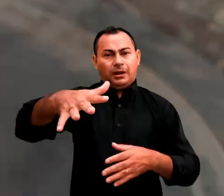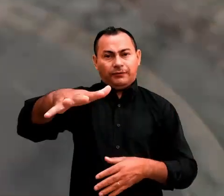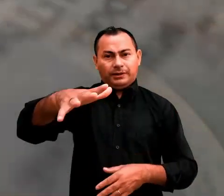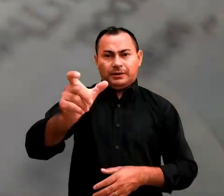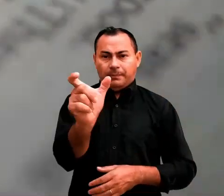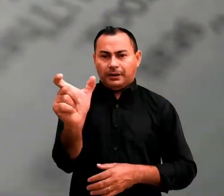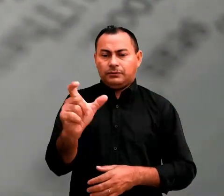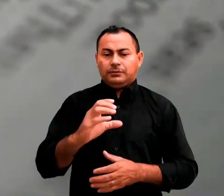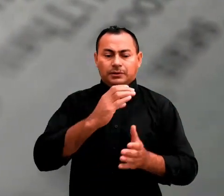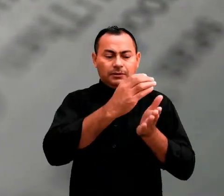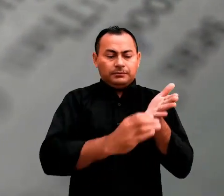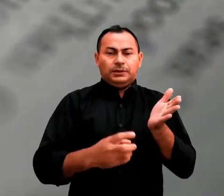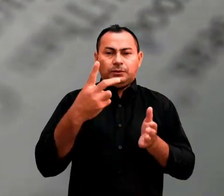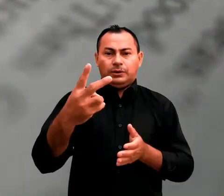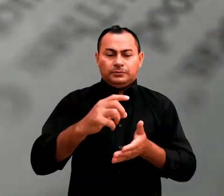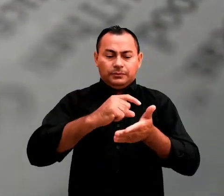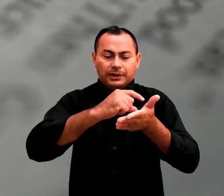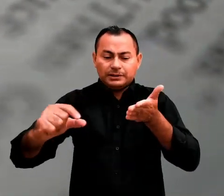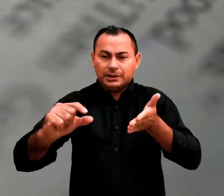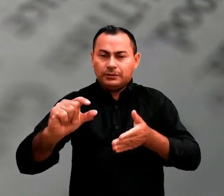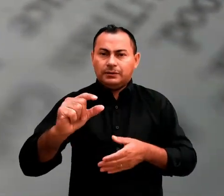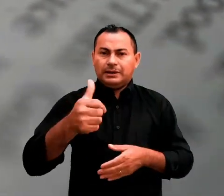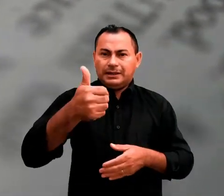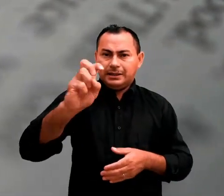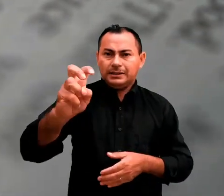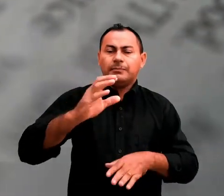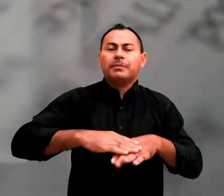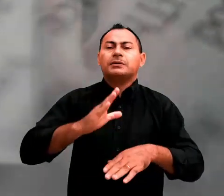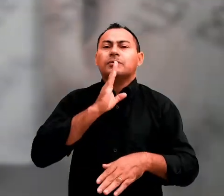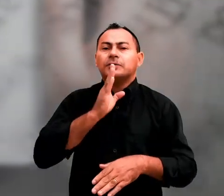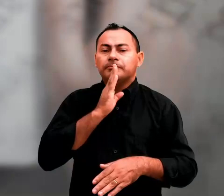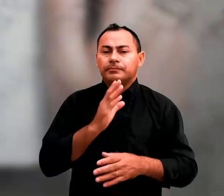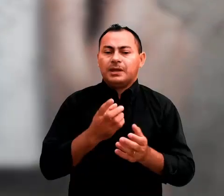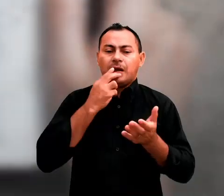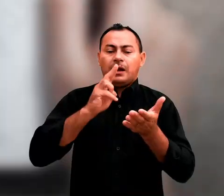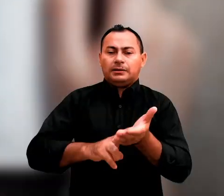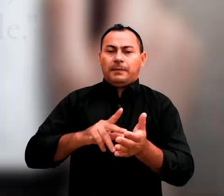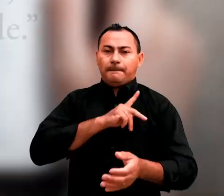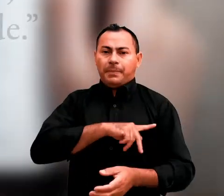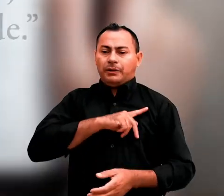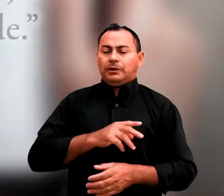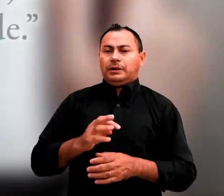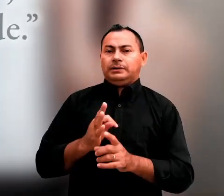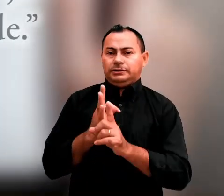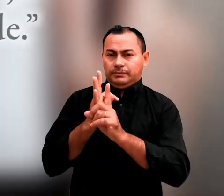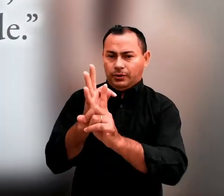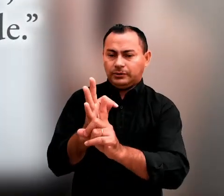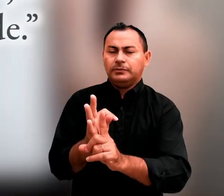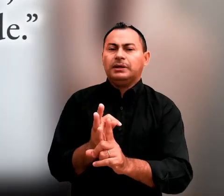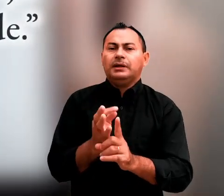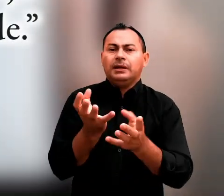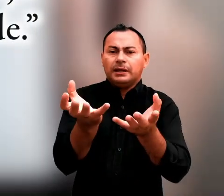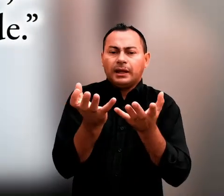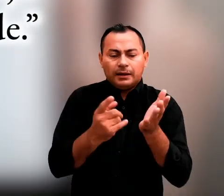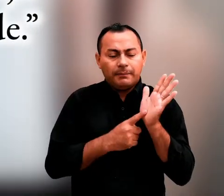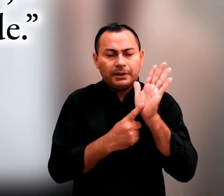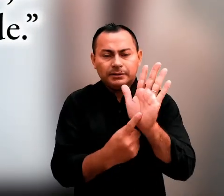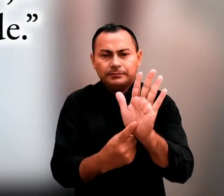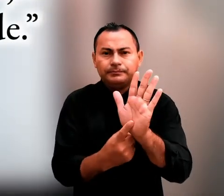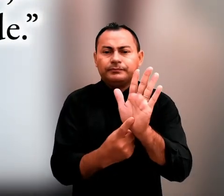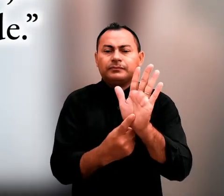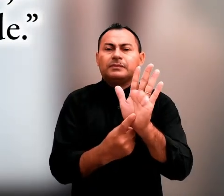Talvez as palavras do capítulo 2, versículo 15, sejam as mais conhecidas desta carta de Paulo Timóteo. Procure